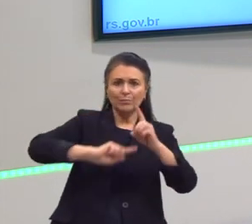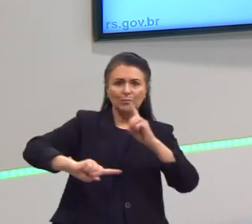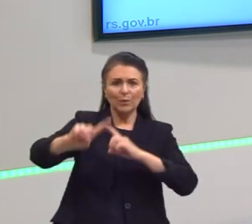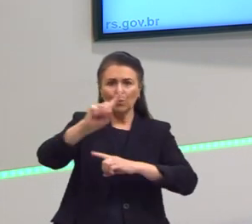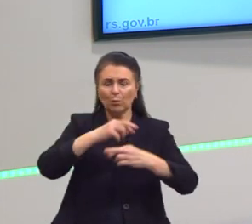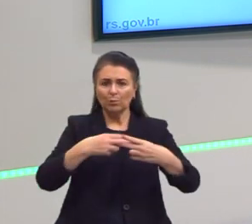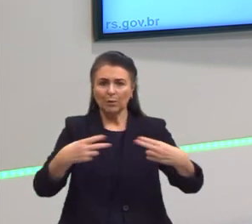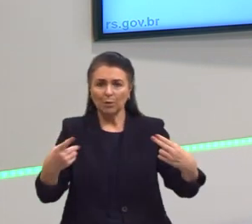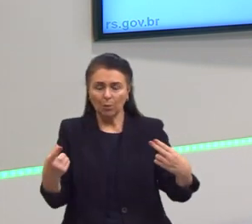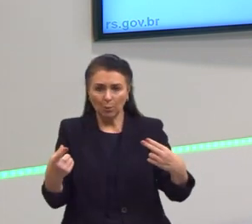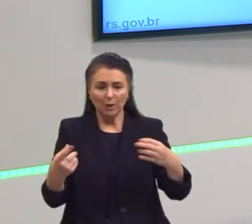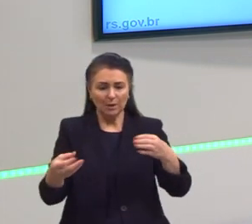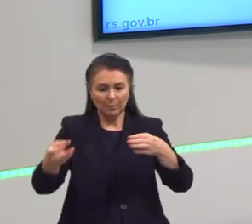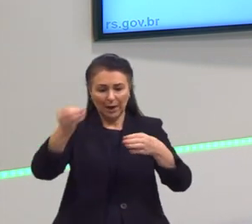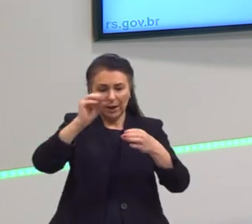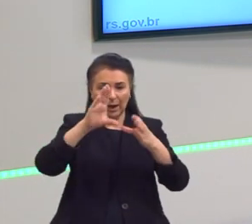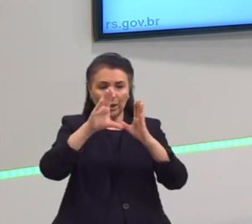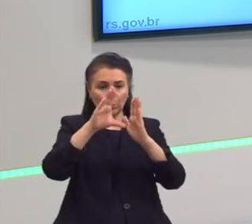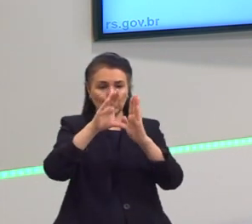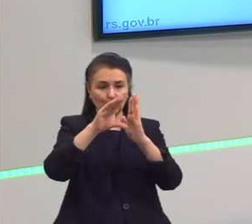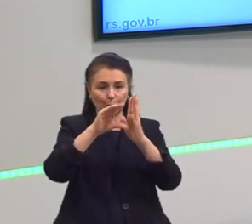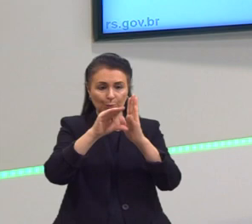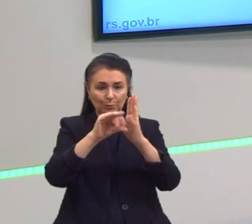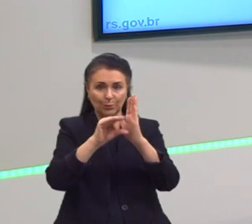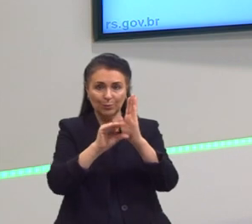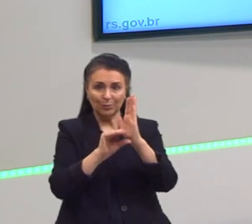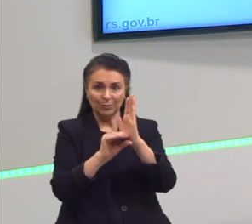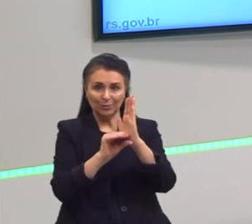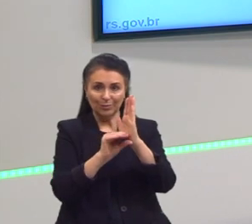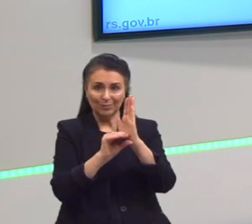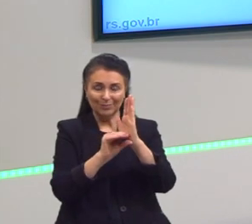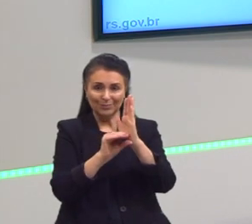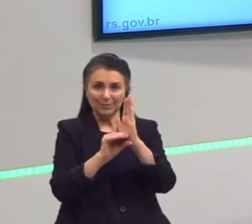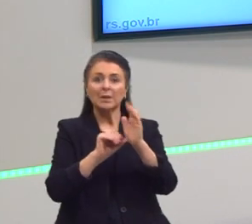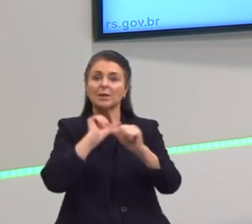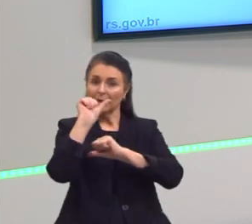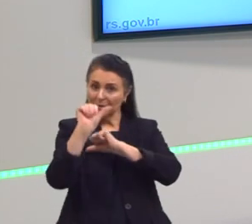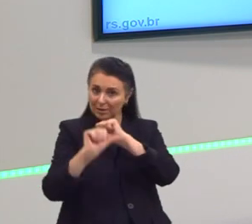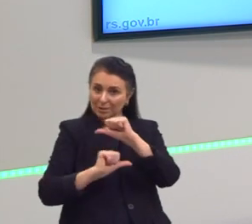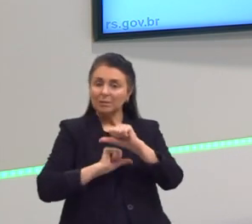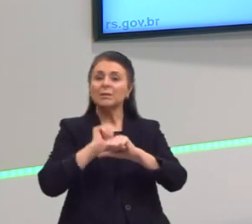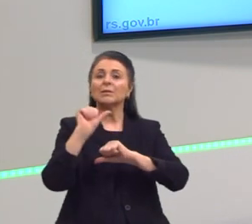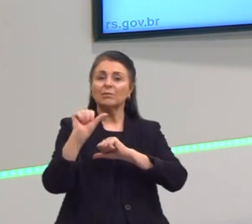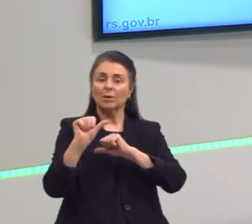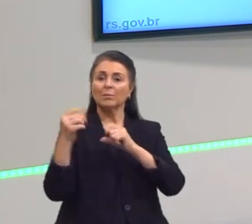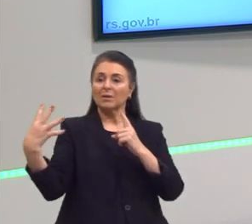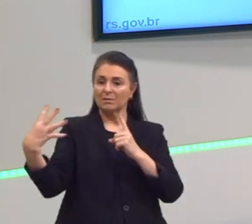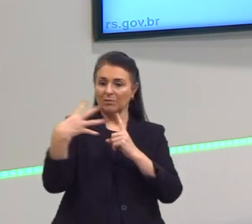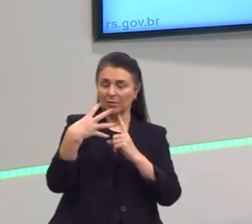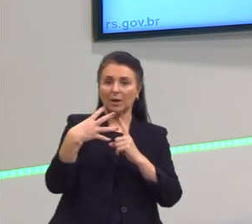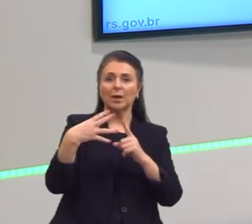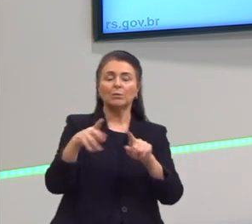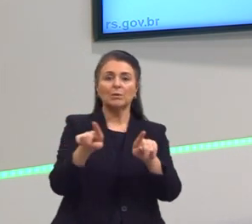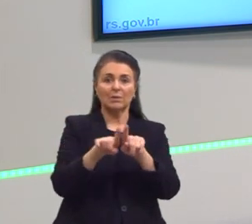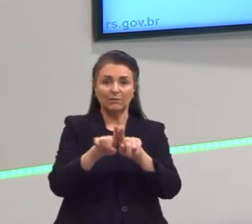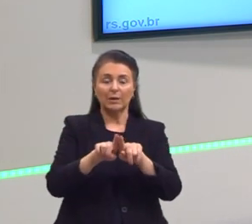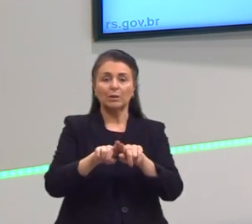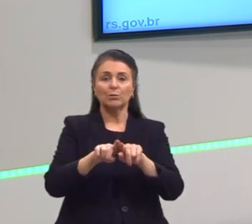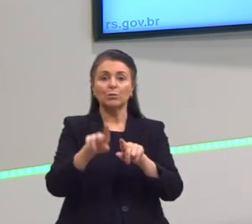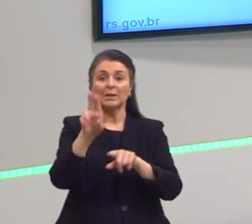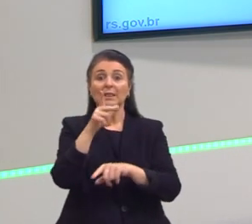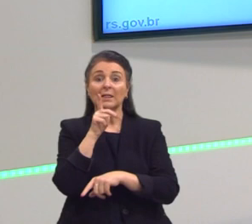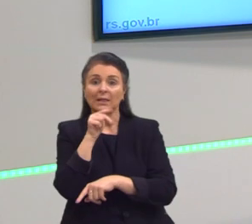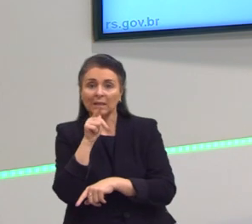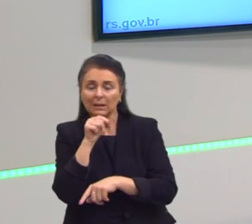flocular aquelas partículas, para elas formarem flocos. E isso é feito em tratamento de águas, tratamento de piscinas,